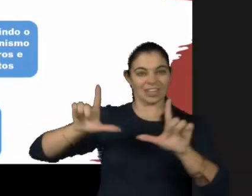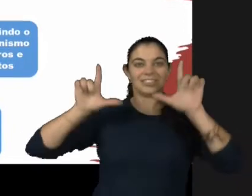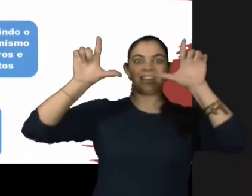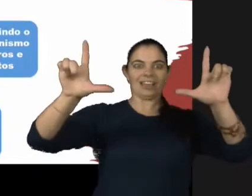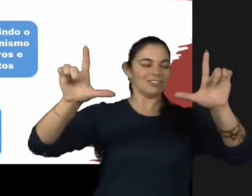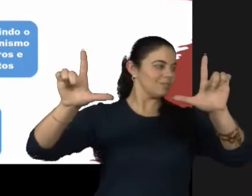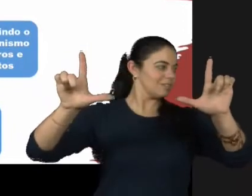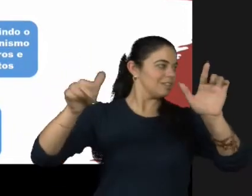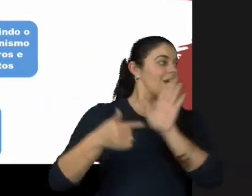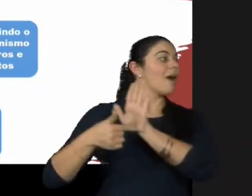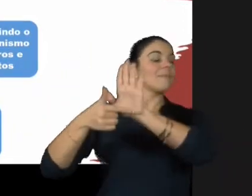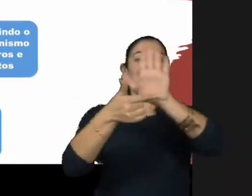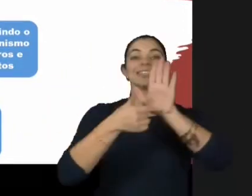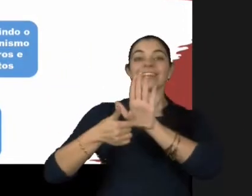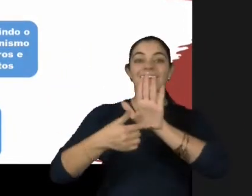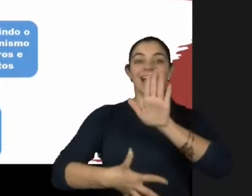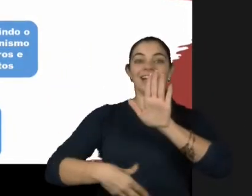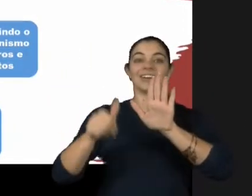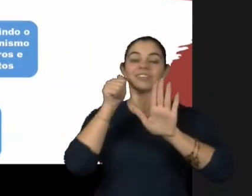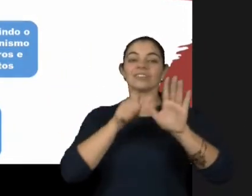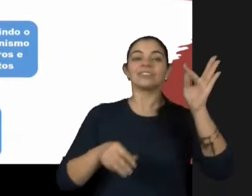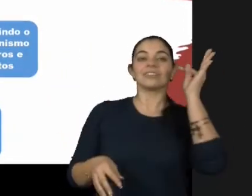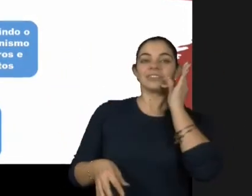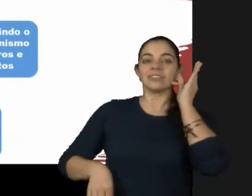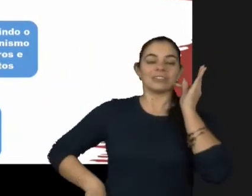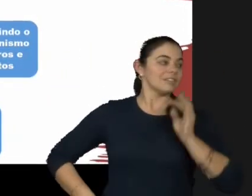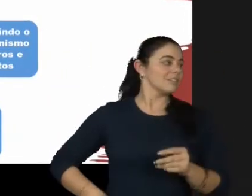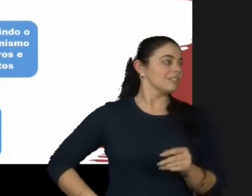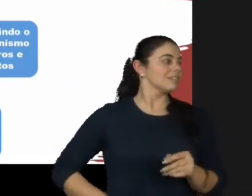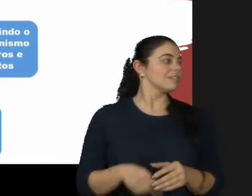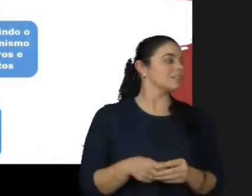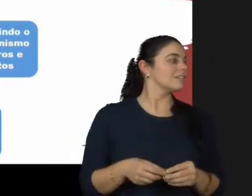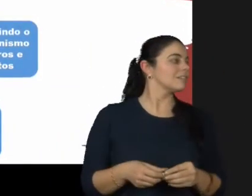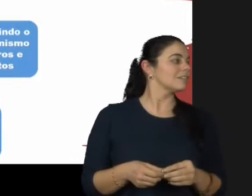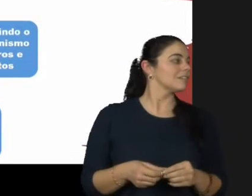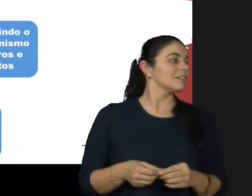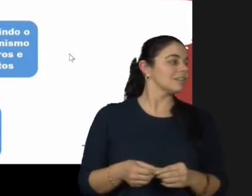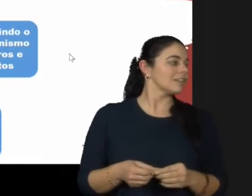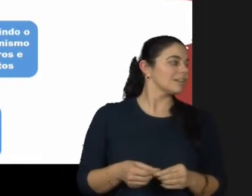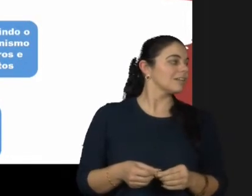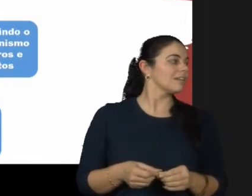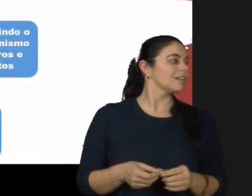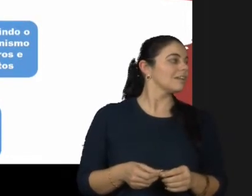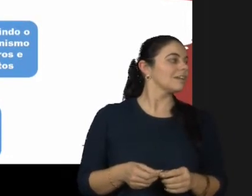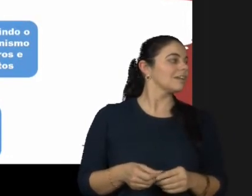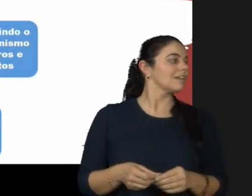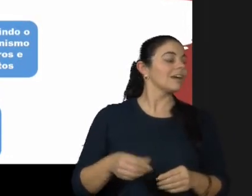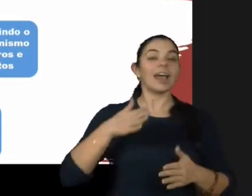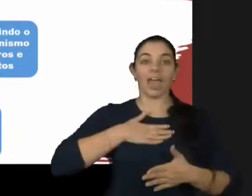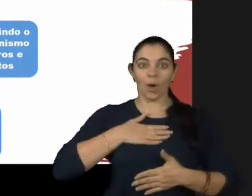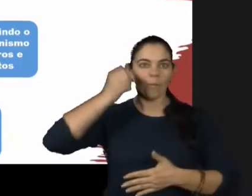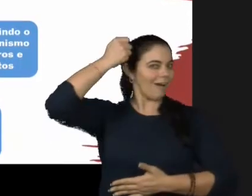quer se apresentar, Fernando? Fernando, tira o slide! também eu vou me descrever sou uma mulher